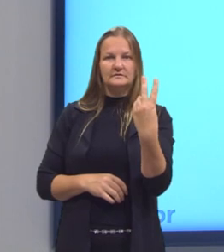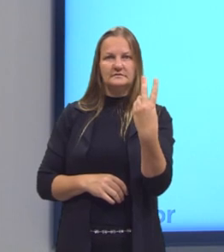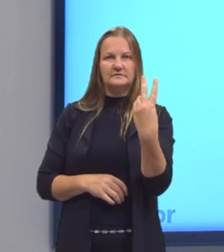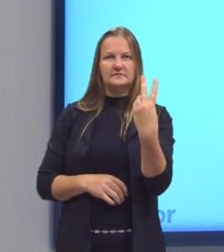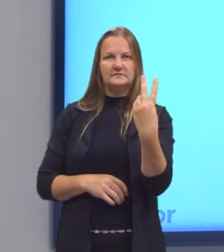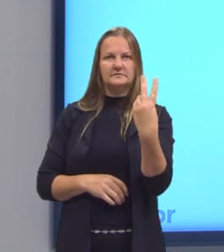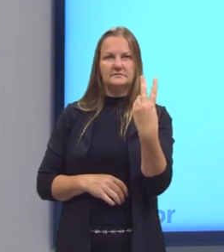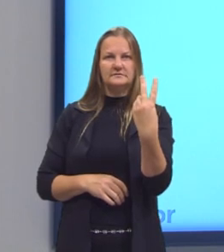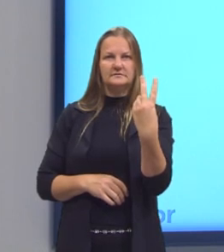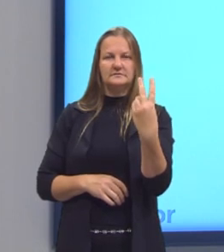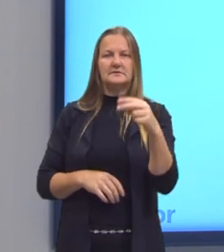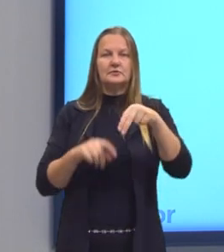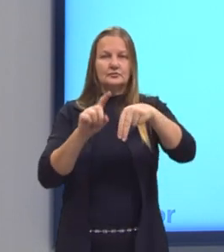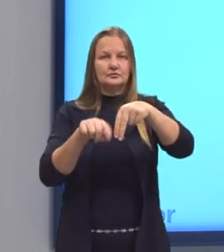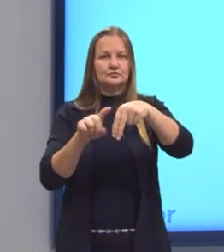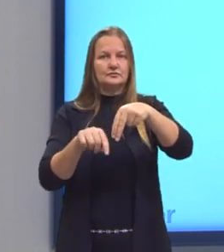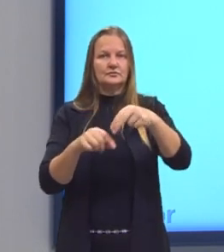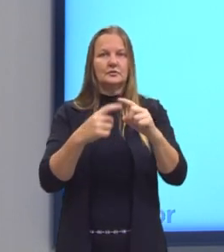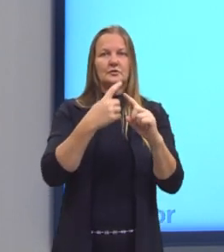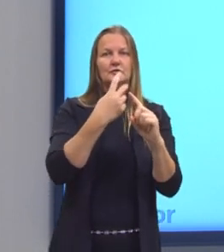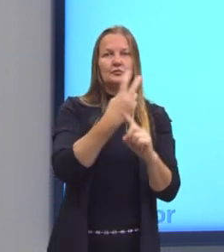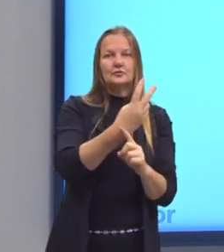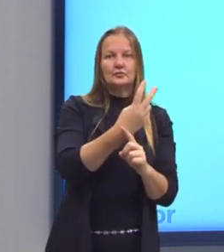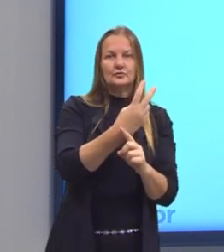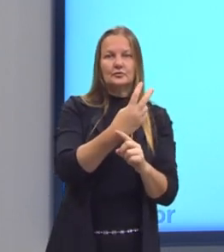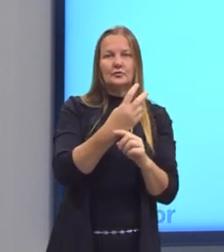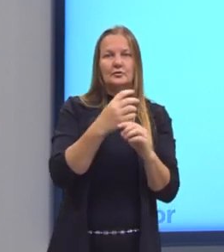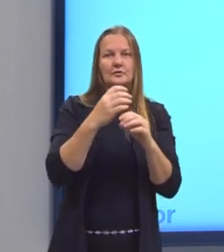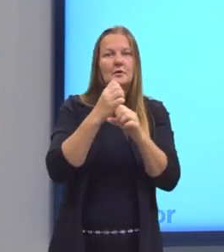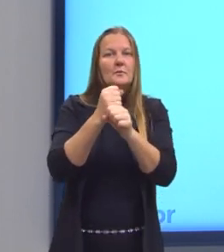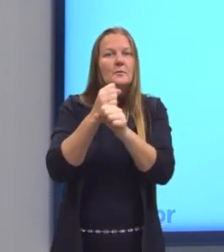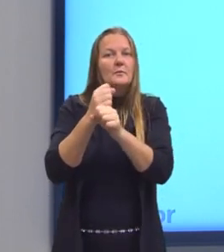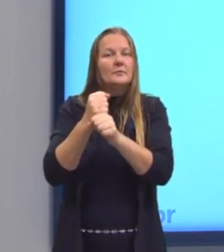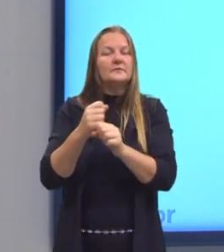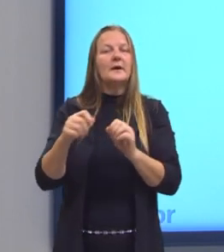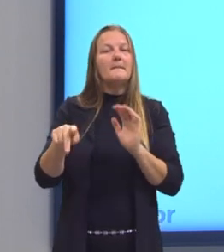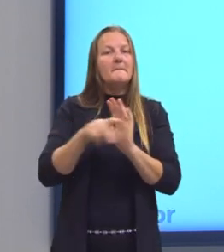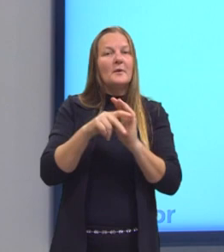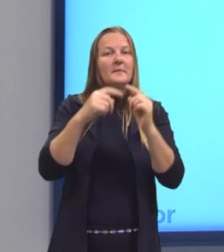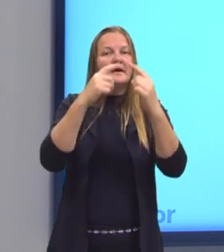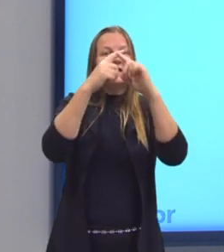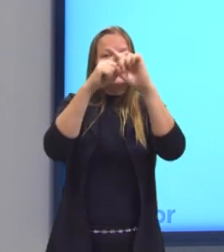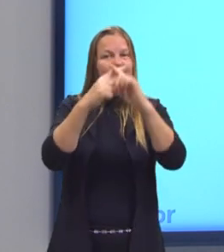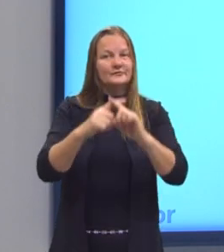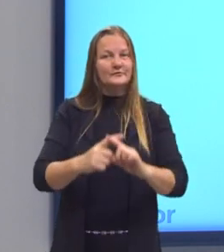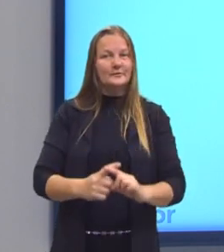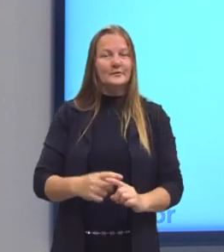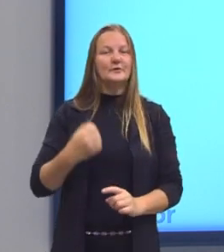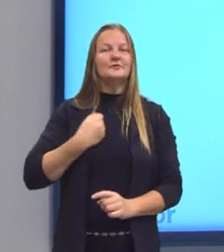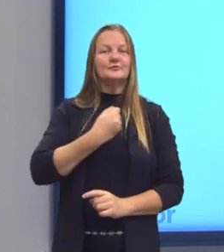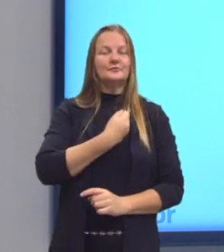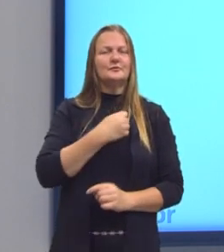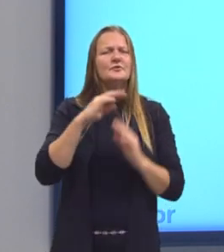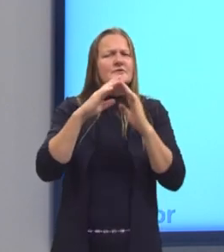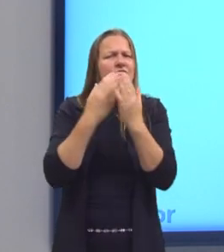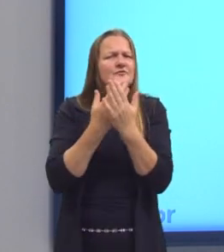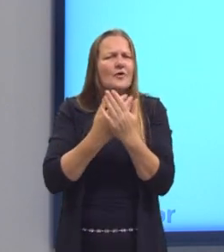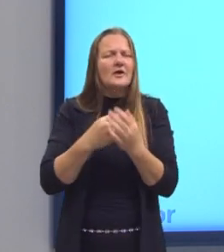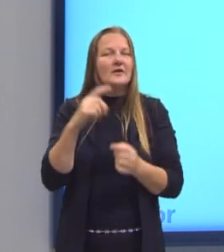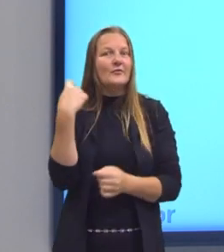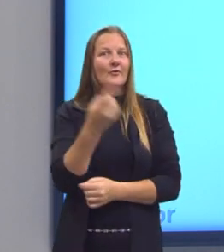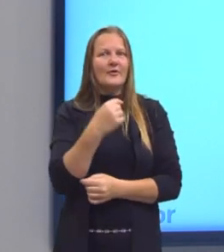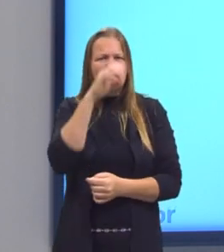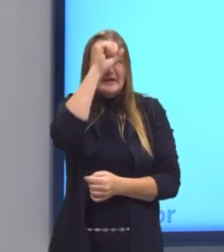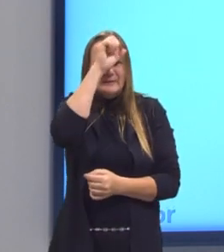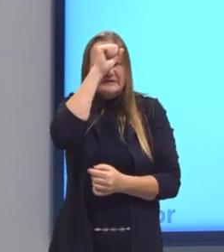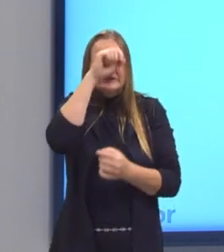pela sequência dos naturais. Ou seja, é montar a tabuada do número. A gente viu que na escola, quando a gente aprendia a tabuada, a